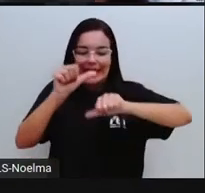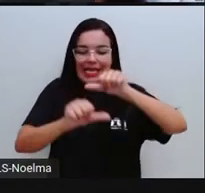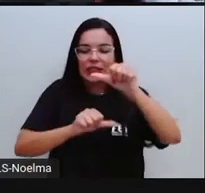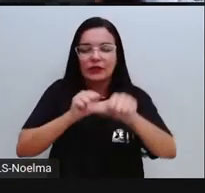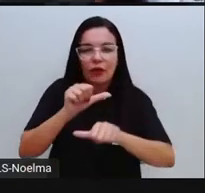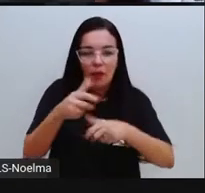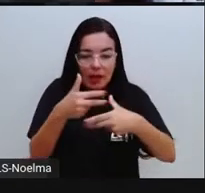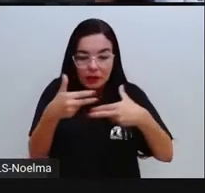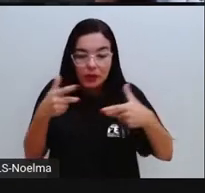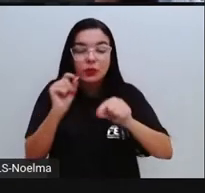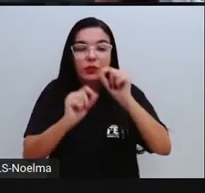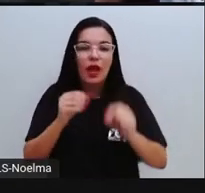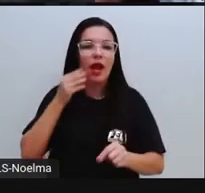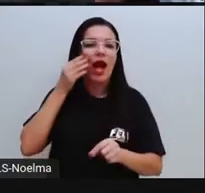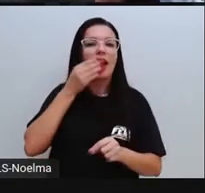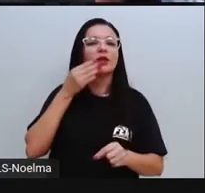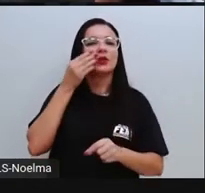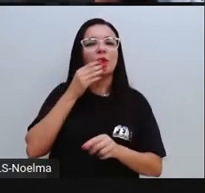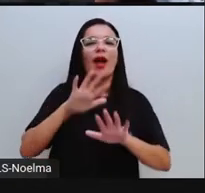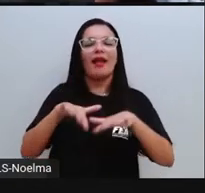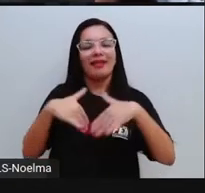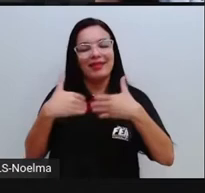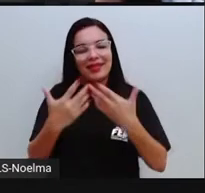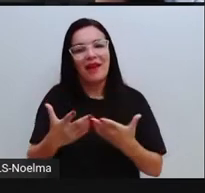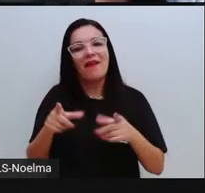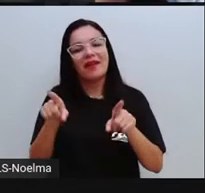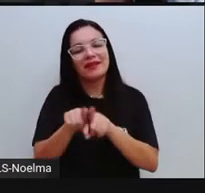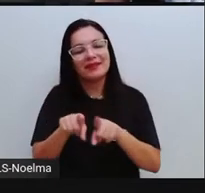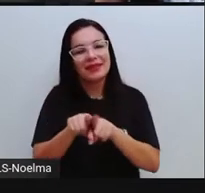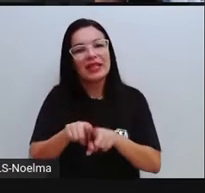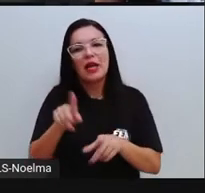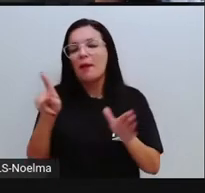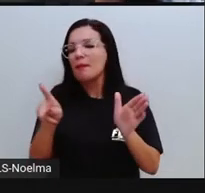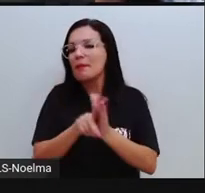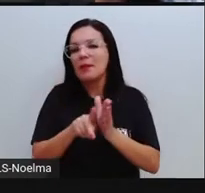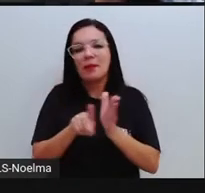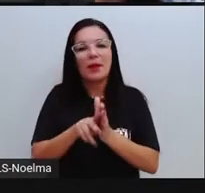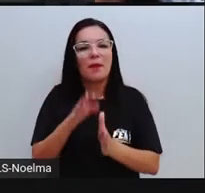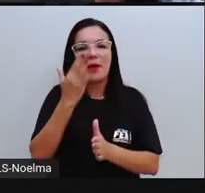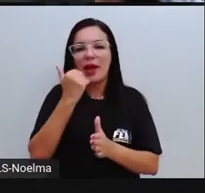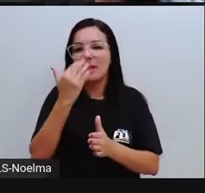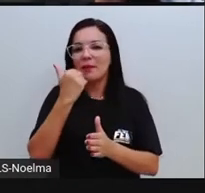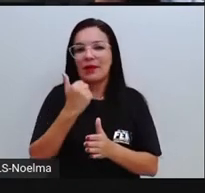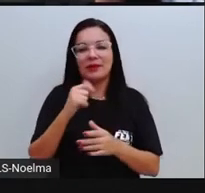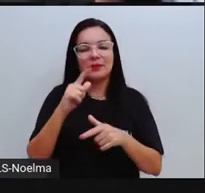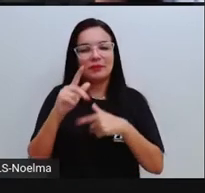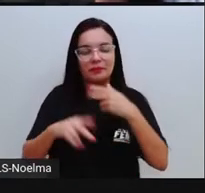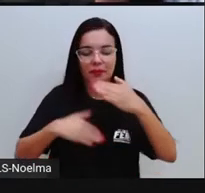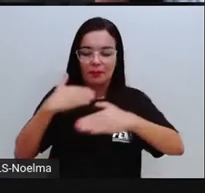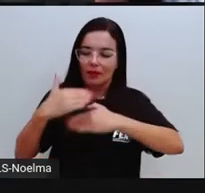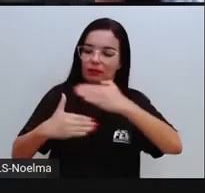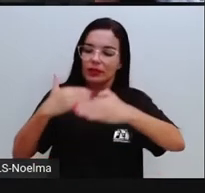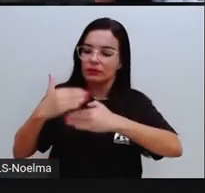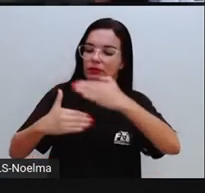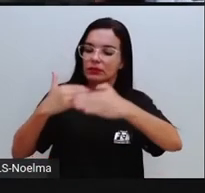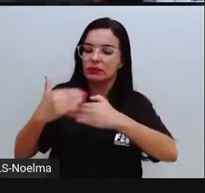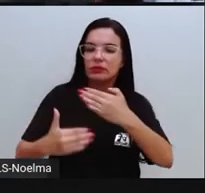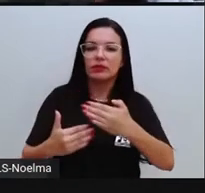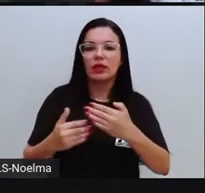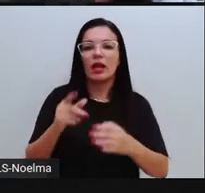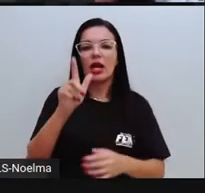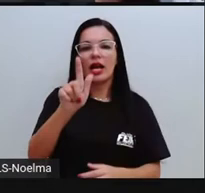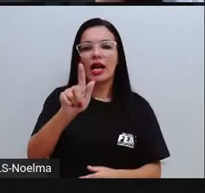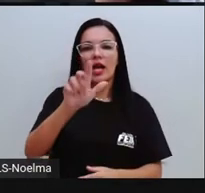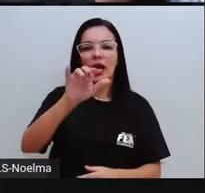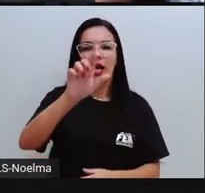Que é justamente o alimento que a planta vai utilizar aí para continuar sobrevivendo, né? Então ela vai se alimentar da glicose,